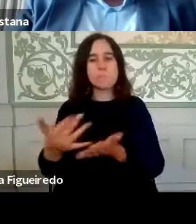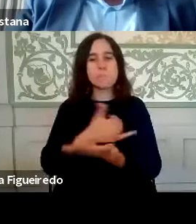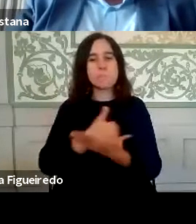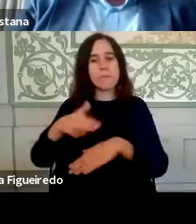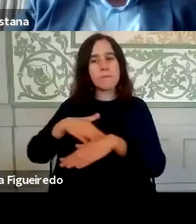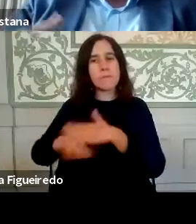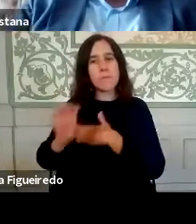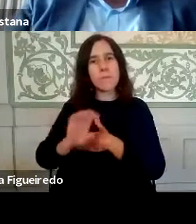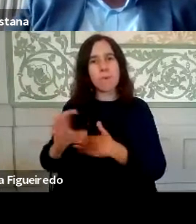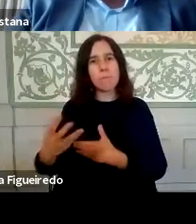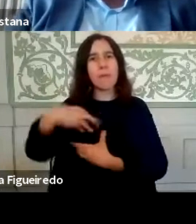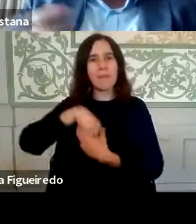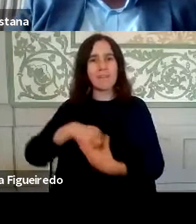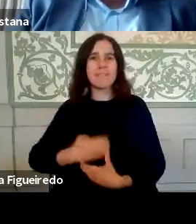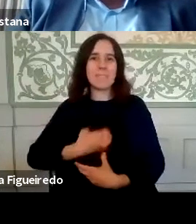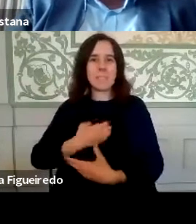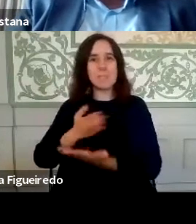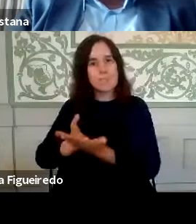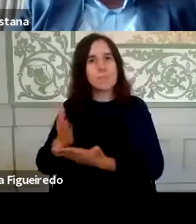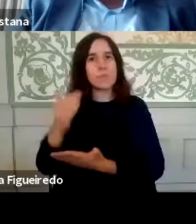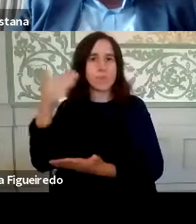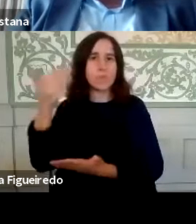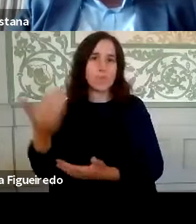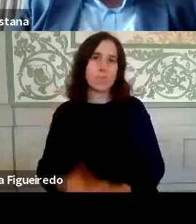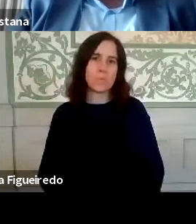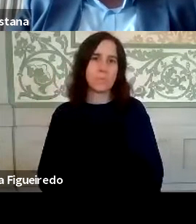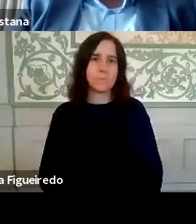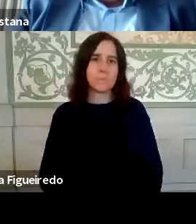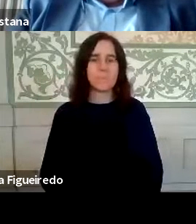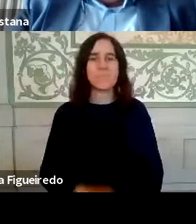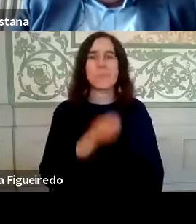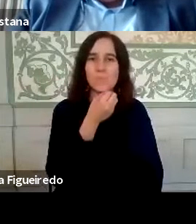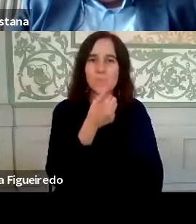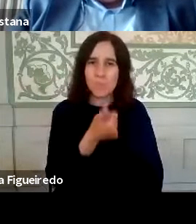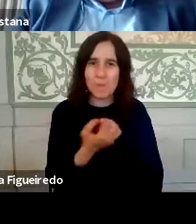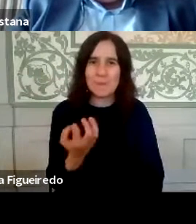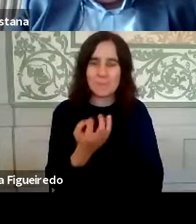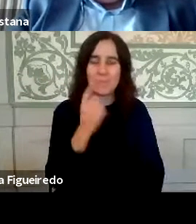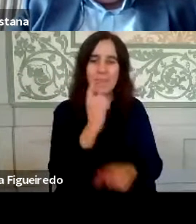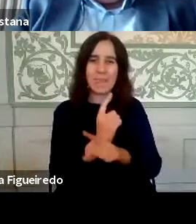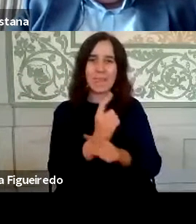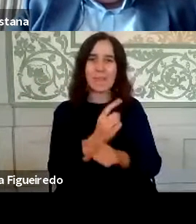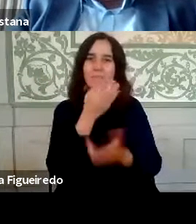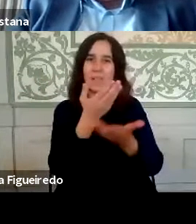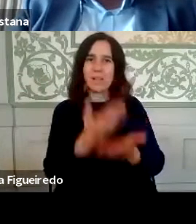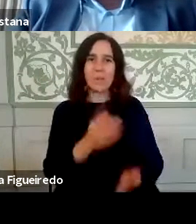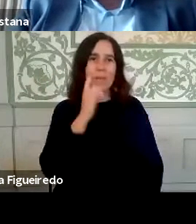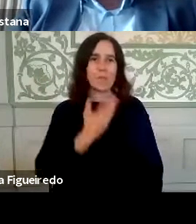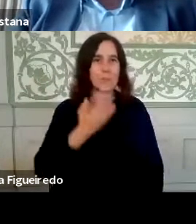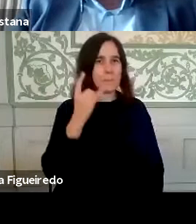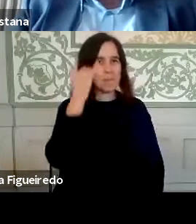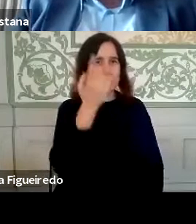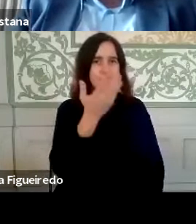que fazem todo sentido que sejam mantidas no futuro. Muito bem, vamos precisamente a propósito disso falar com a doutora Marina Vazelera,